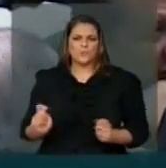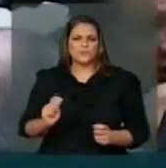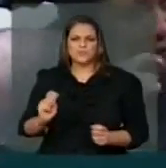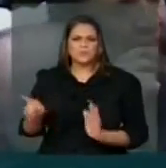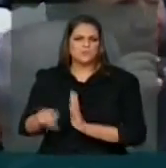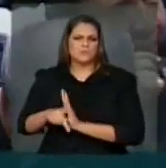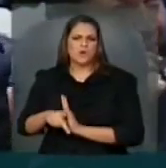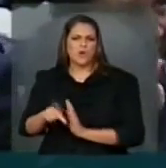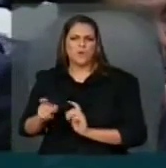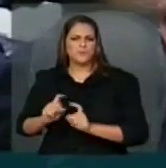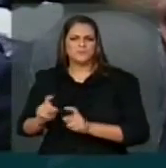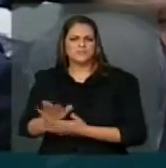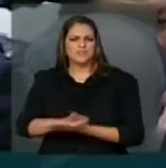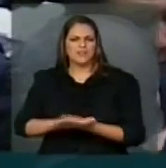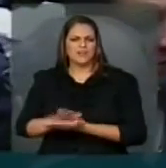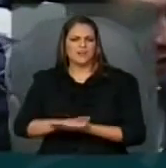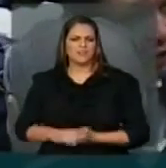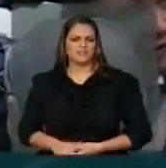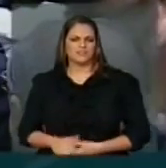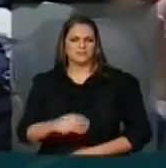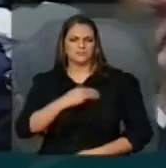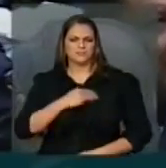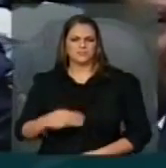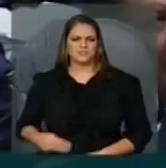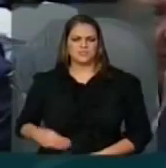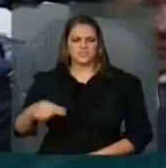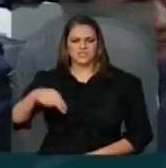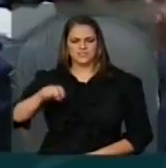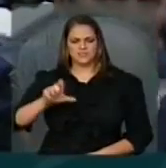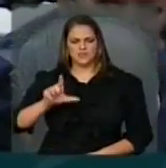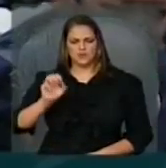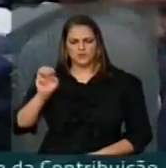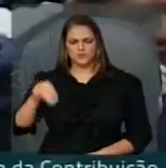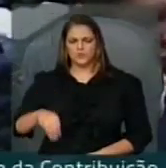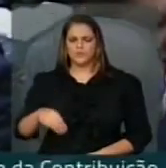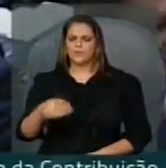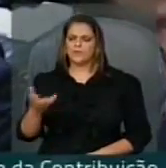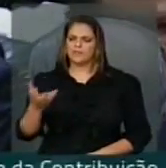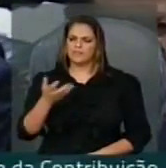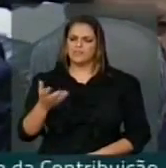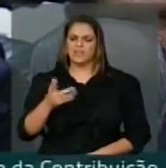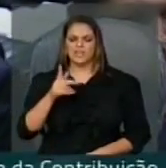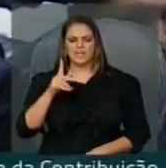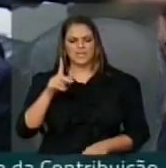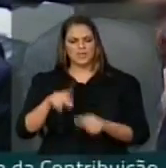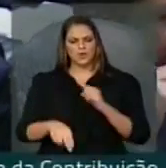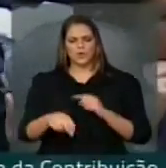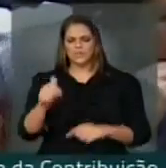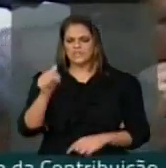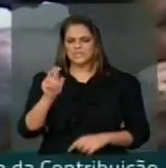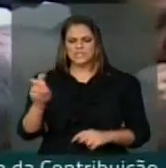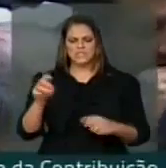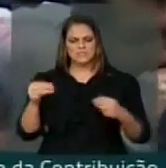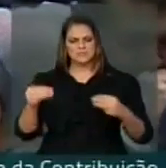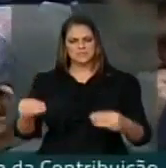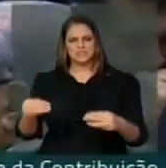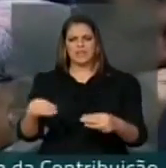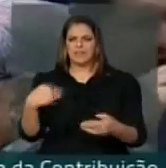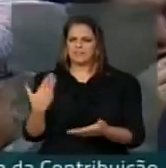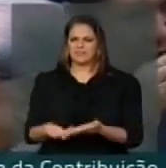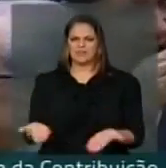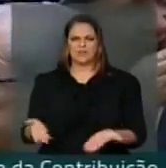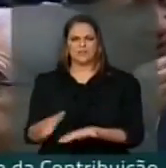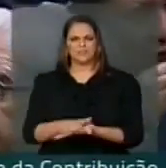anúncios informais de que o ministro Delcio Barbosa indica o corte de 15 ministérios. Há muitos que se reclamam por isso e nada foi feito. O voto é não.